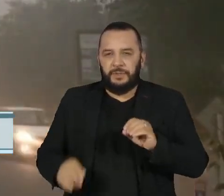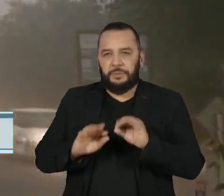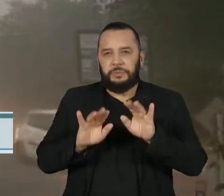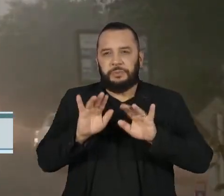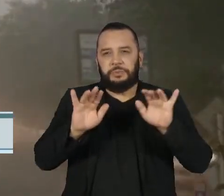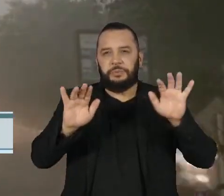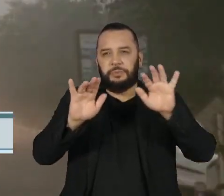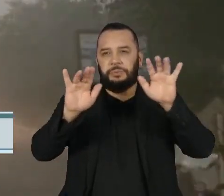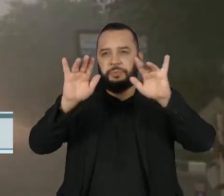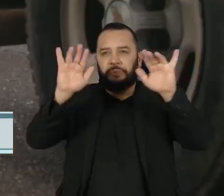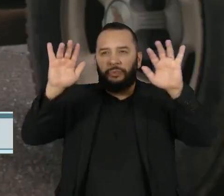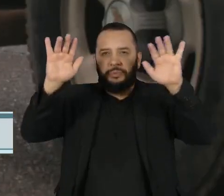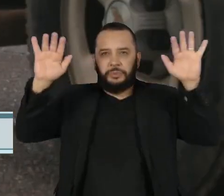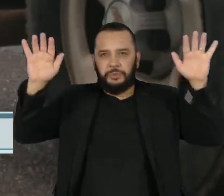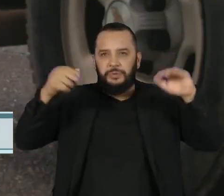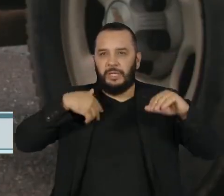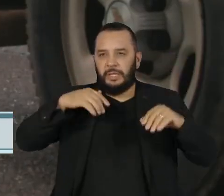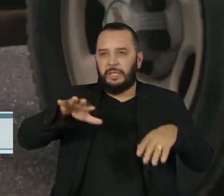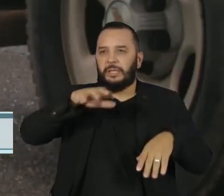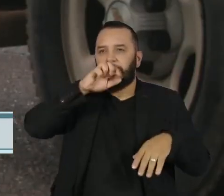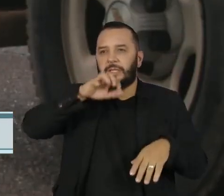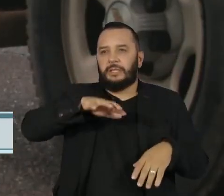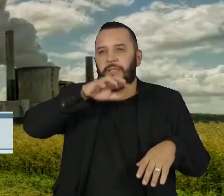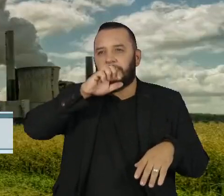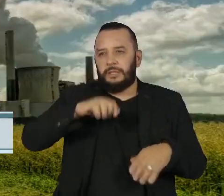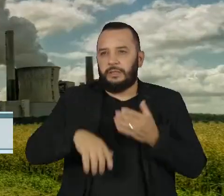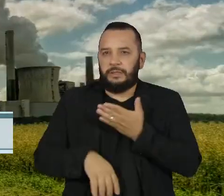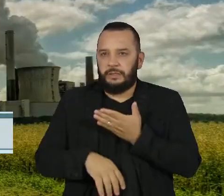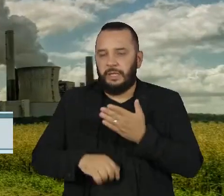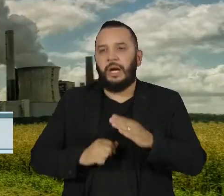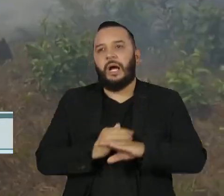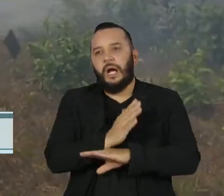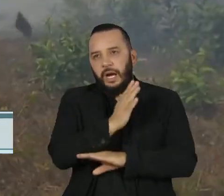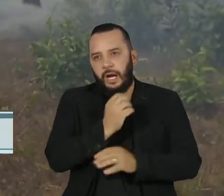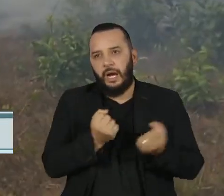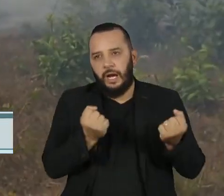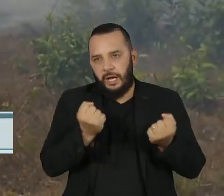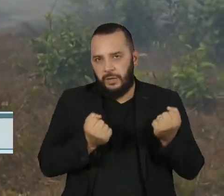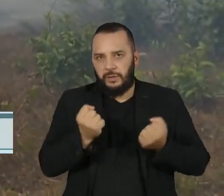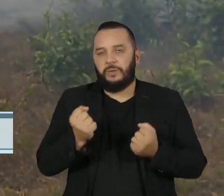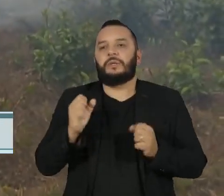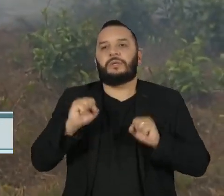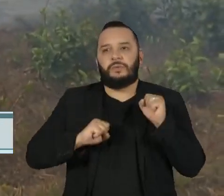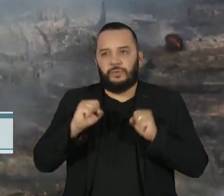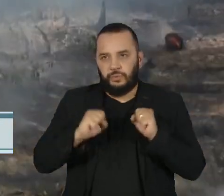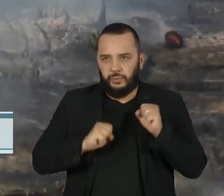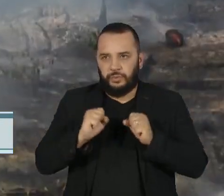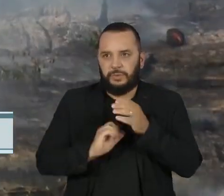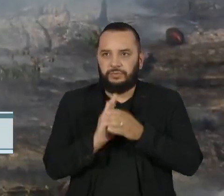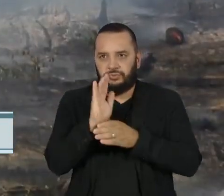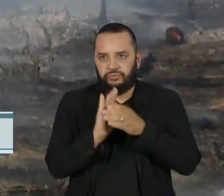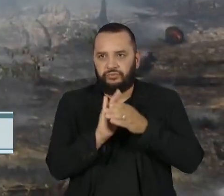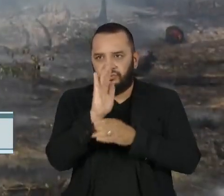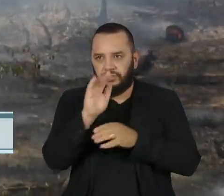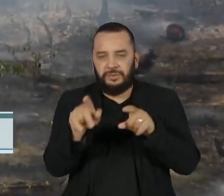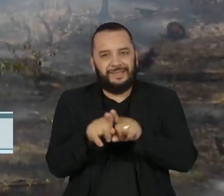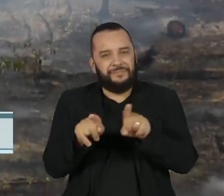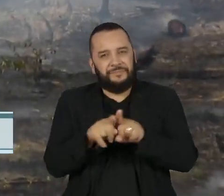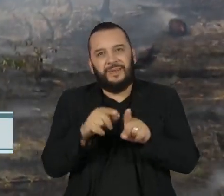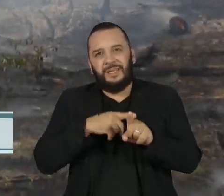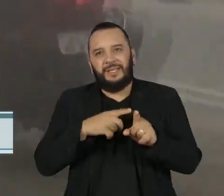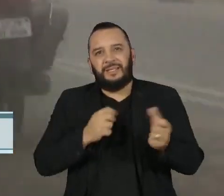finais da poluição, emitidas por carros, pela indústria, por incêndios florestais, provocam doenças